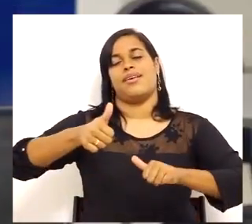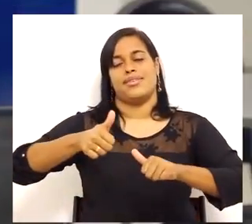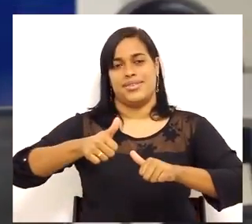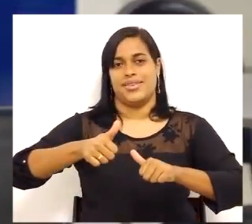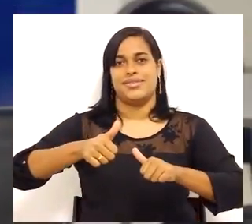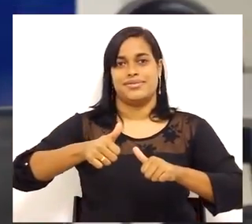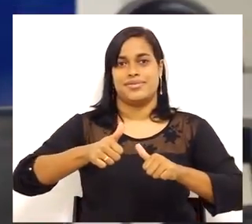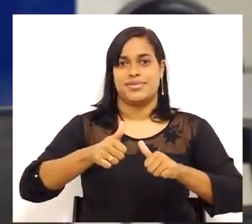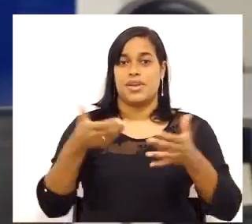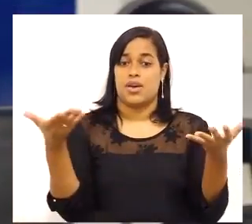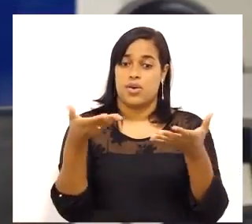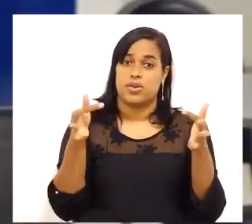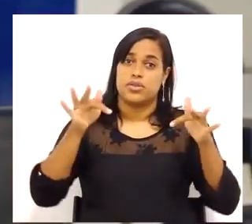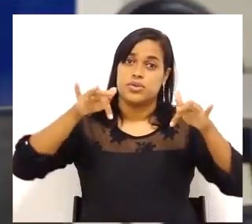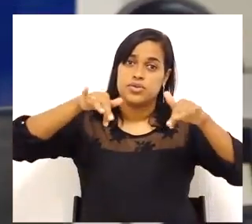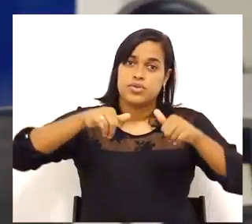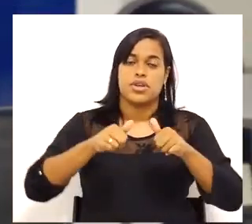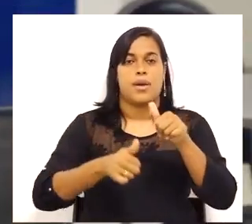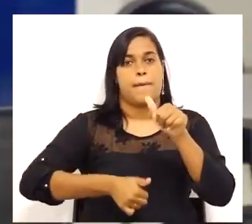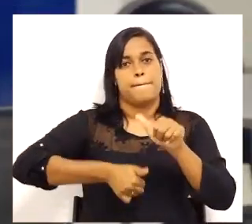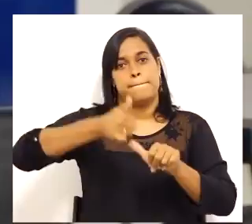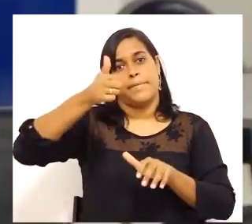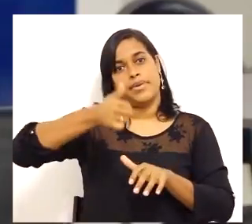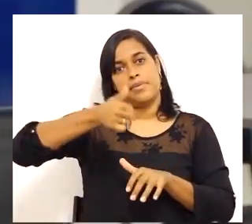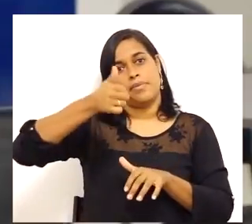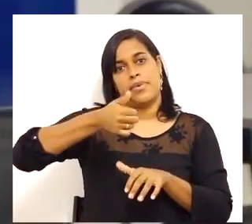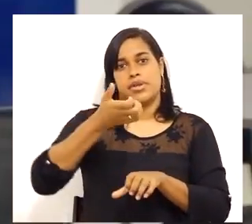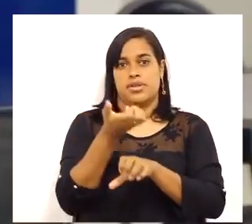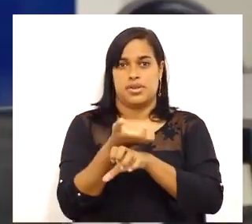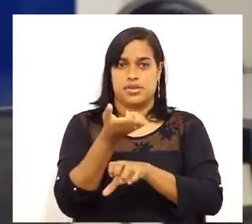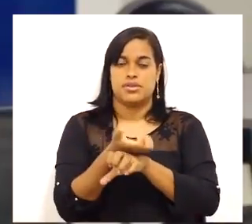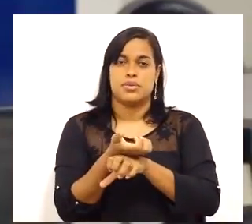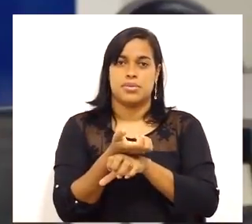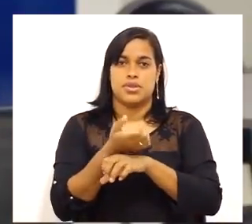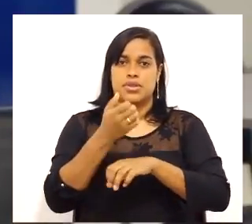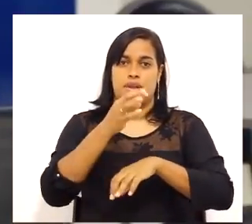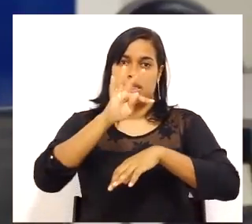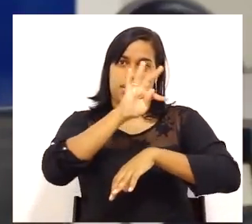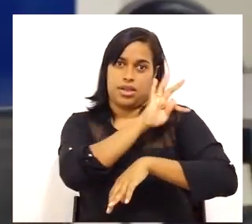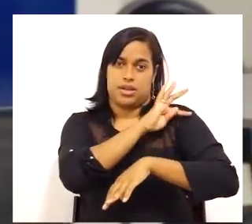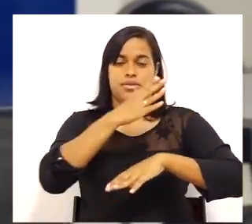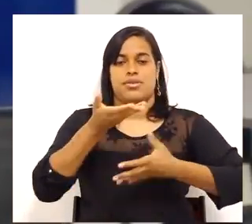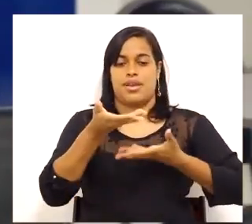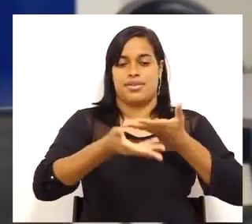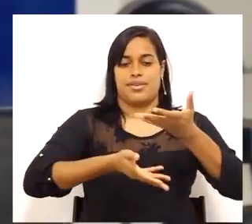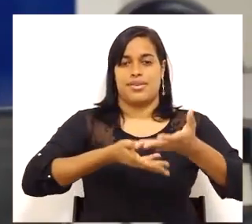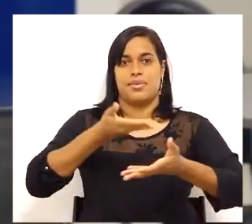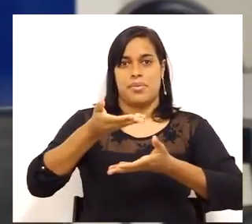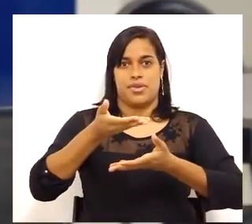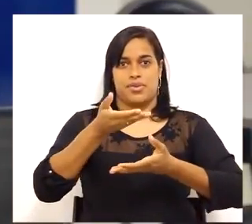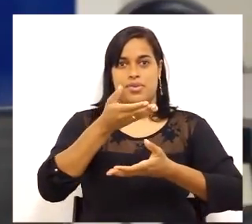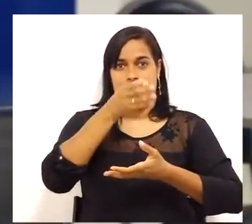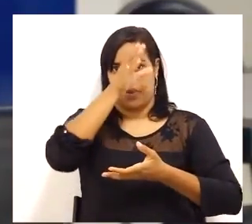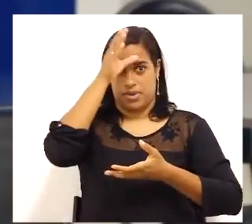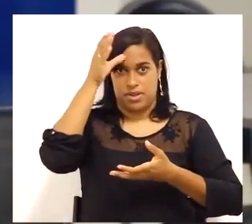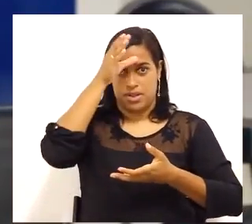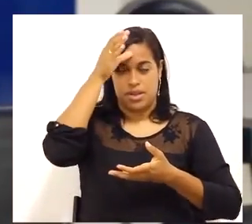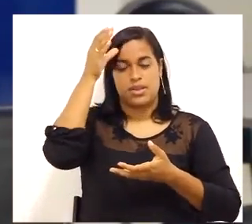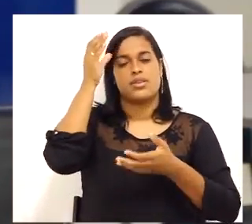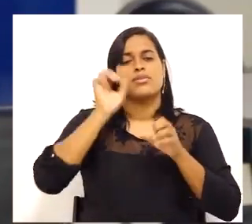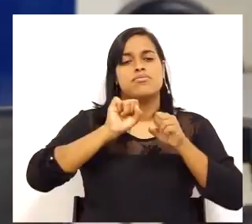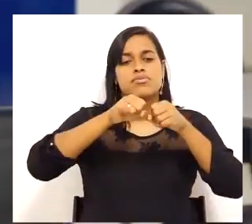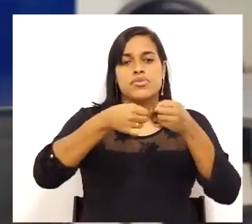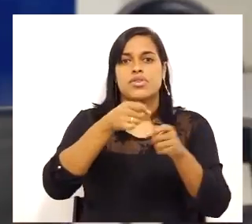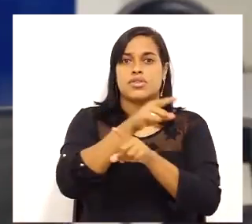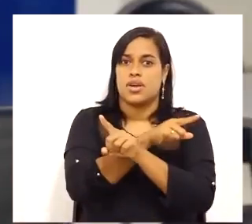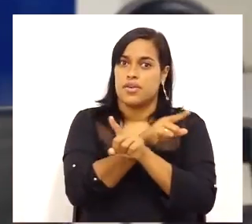Estamos finalizando a nossa primeira etapa da disciplina Técnicas de Atendimento ao Cliente. Gostaria de reforçar